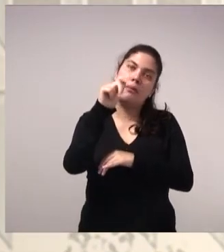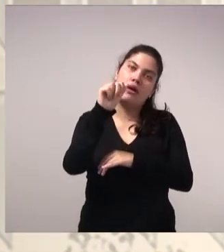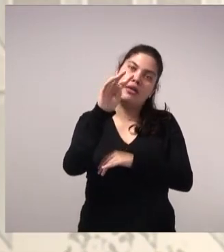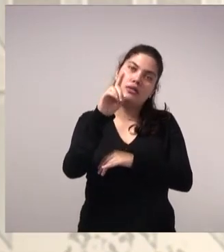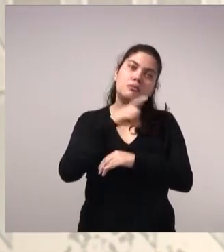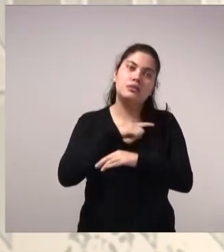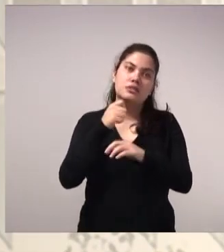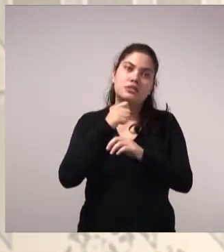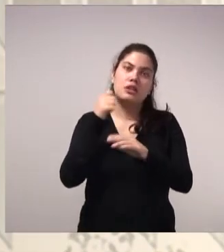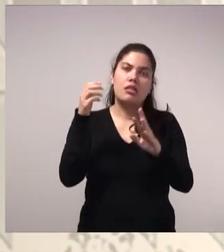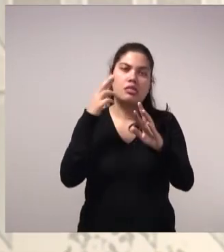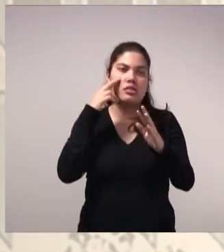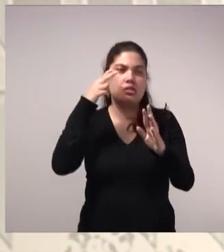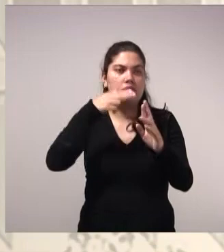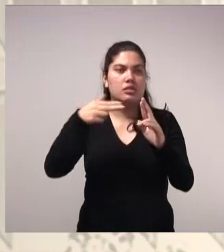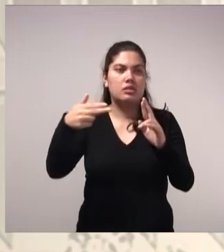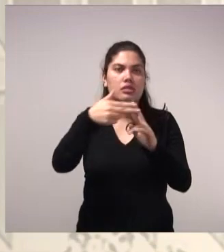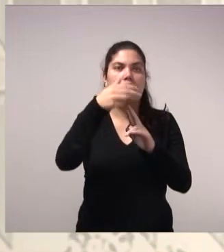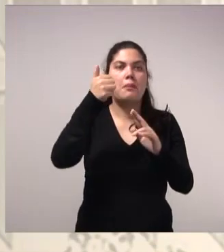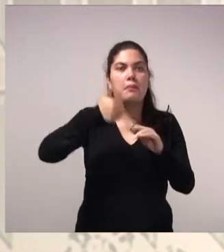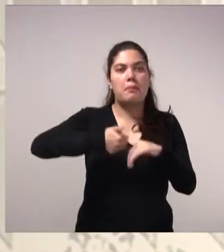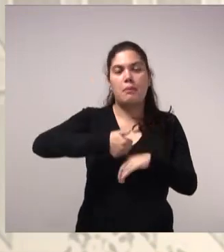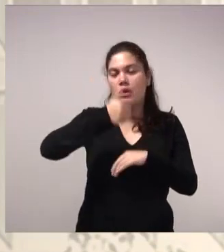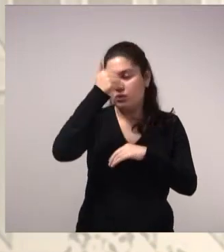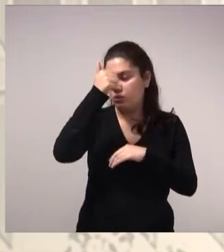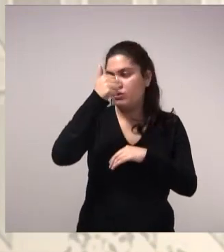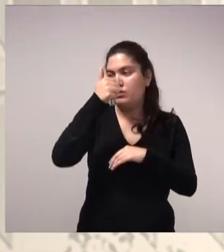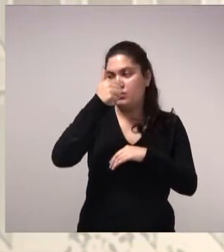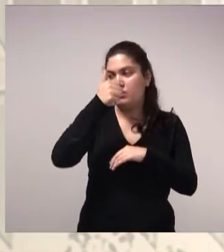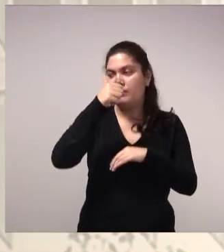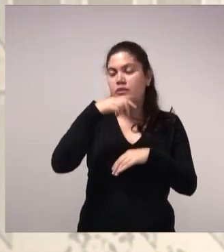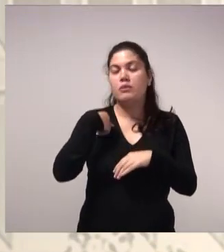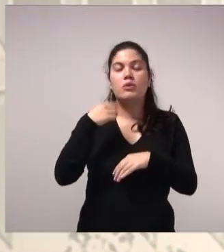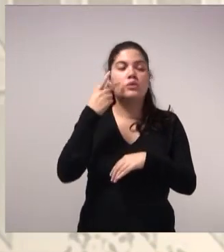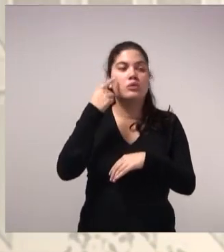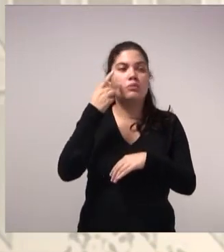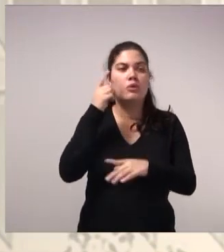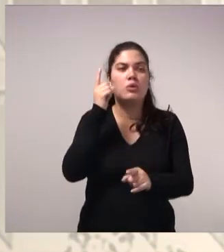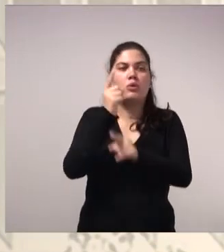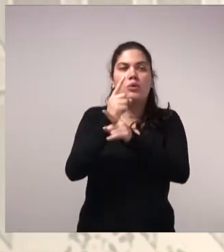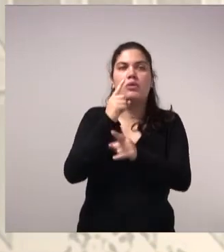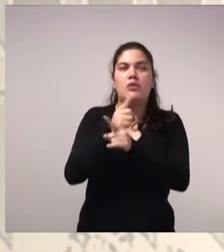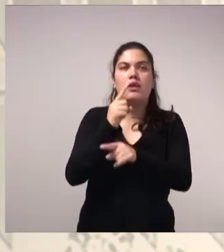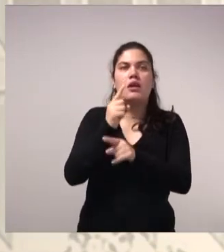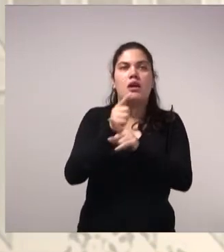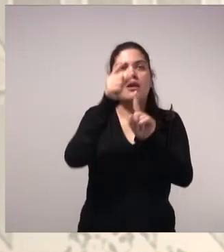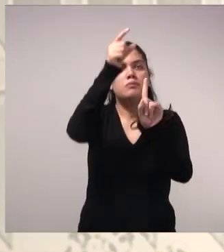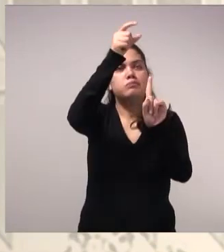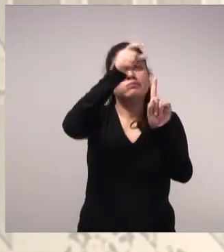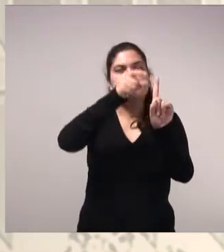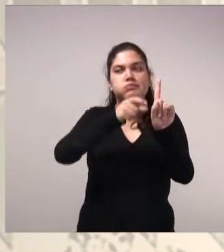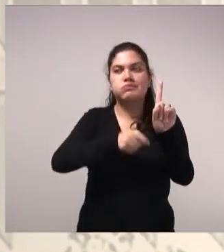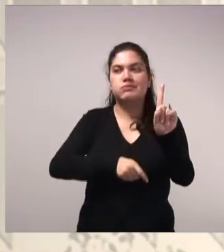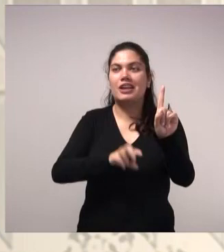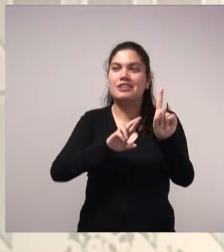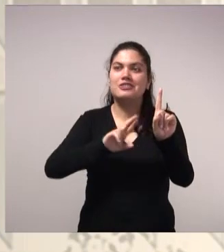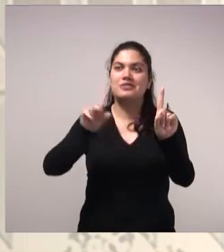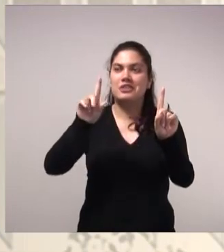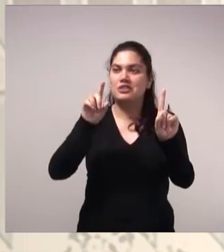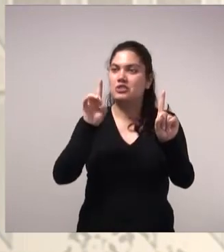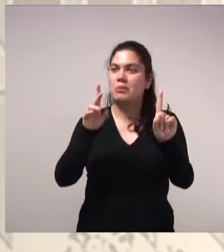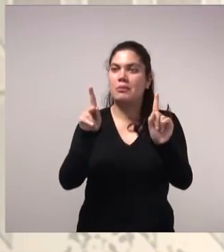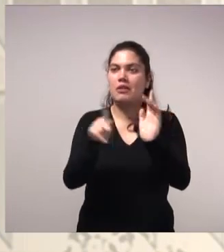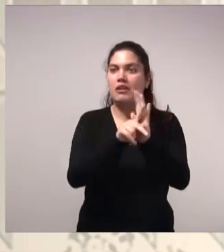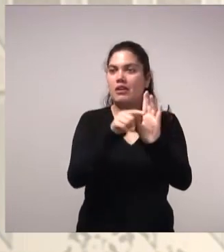maior. Válvulas de descarga, foi comum encontrar uma coluna distinta, uma rede distinta apenas para elas. Então, é uma maneira